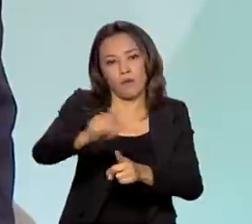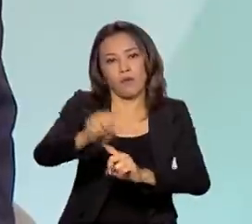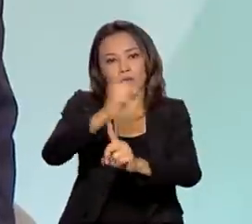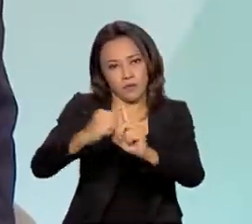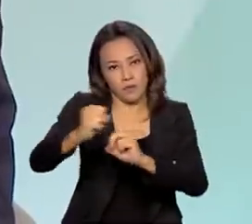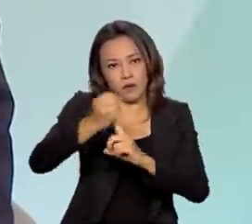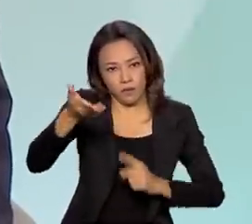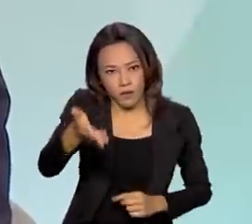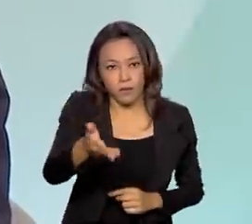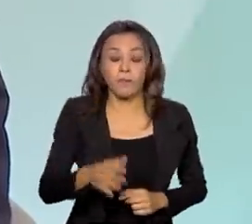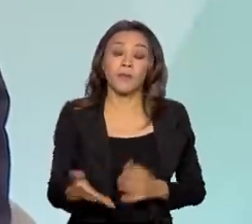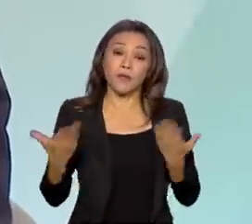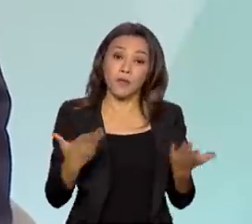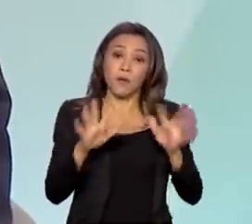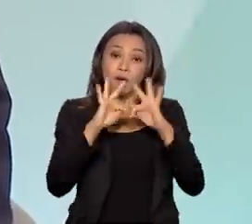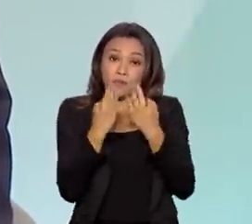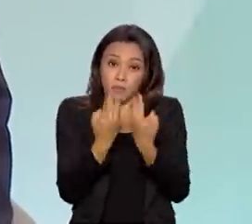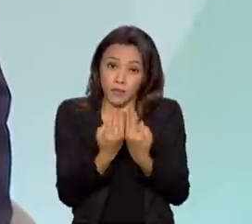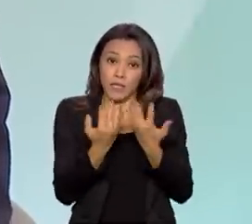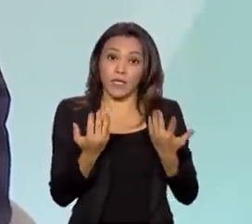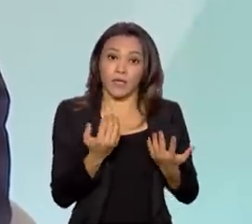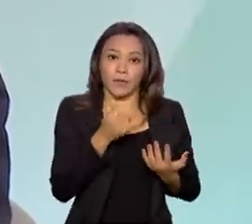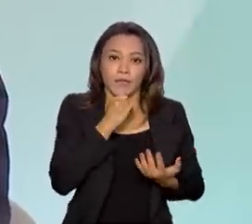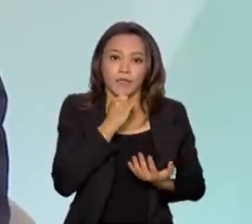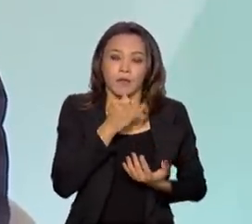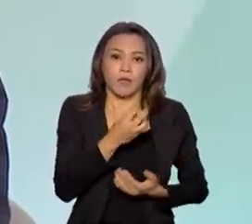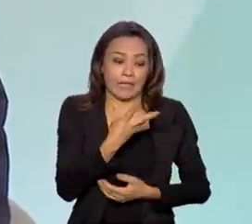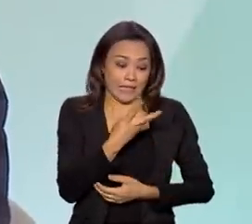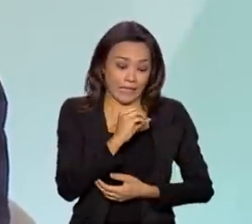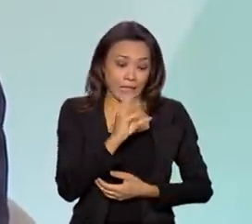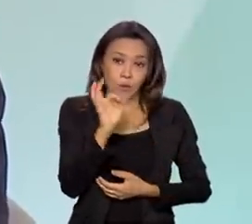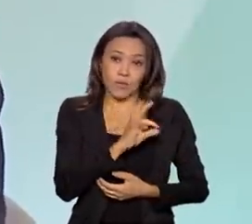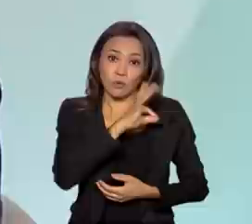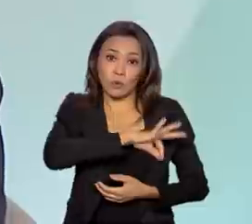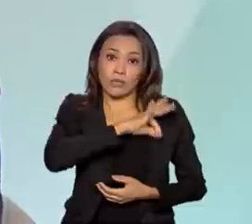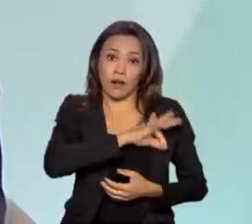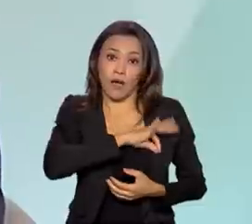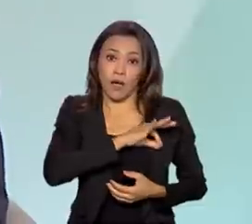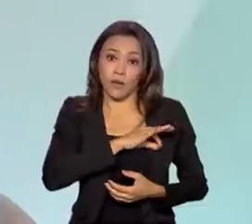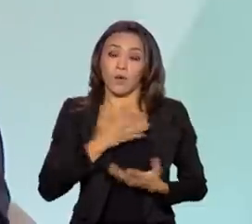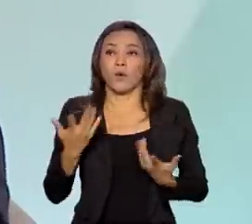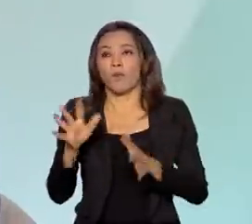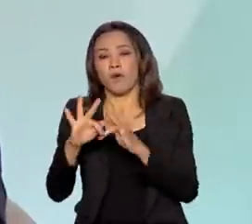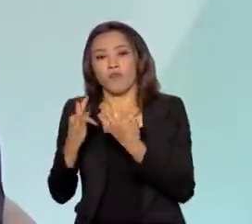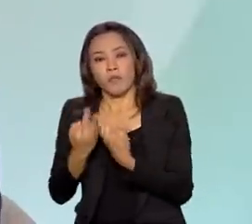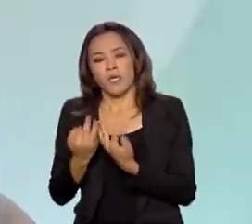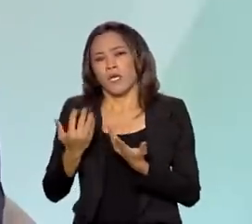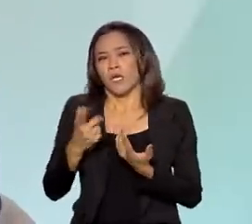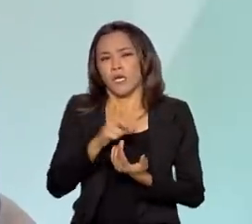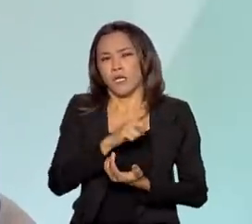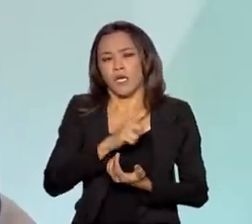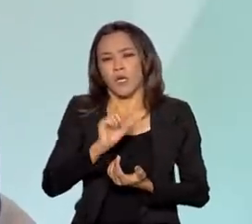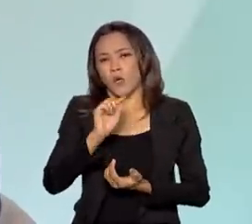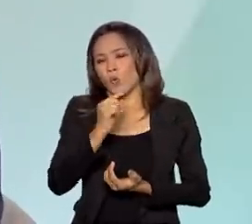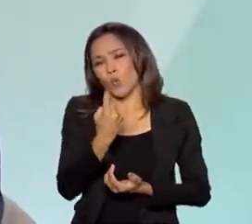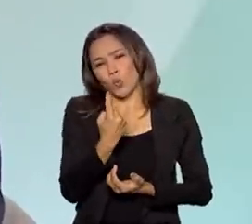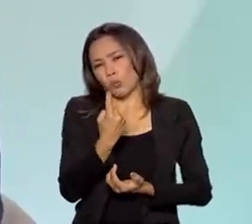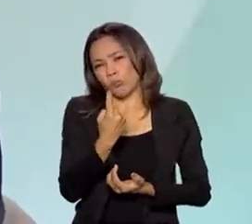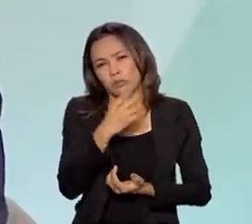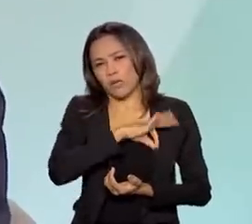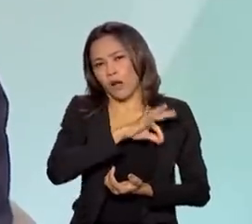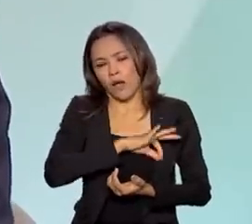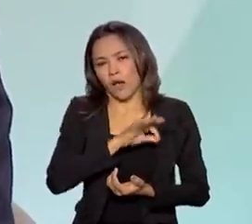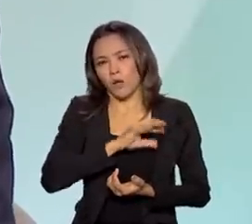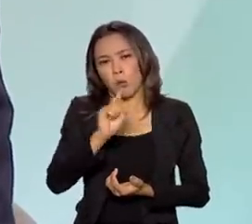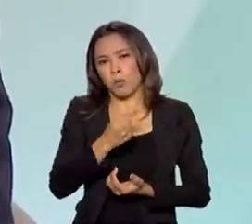ônus, a família consome mais de 30% da sua renda. Uma família que tem renda ao redor de mil, um salário mínimo, R 1